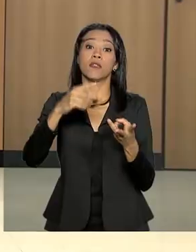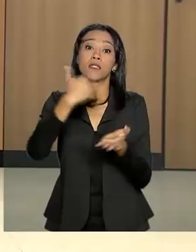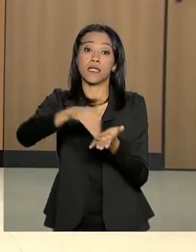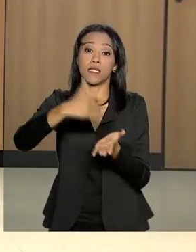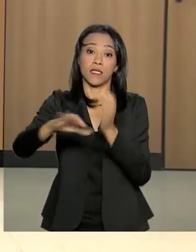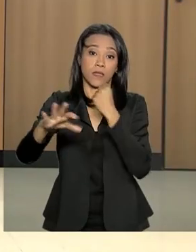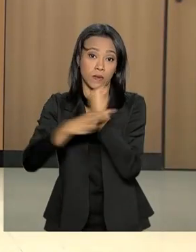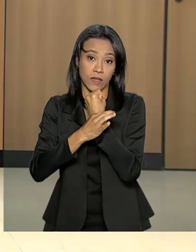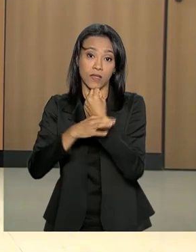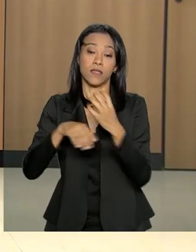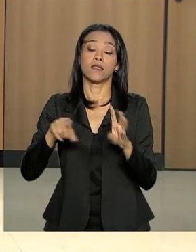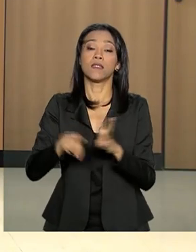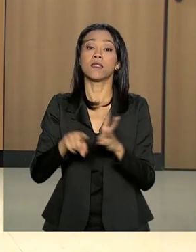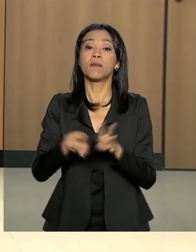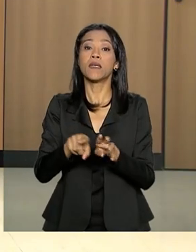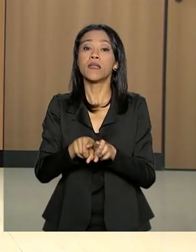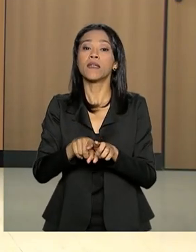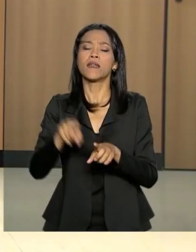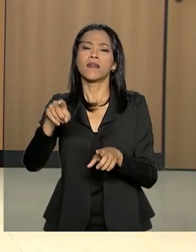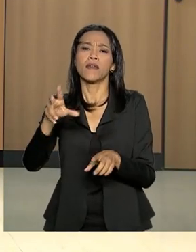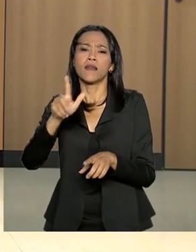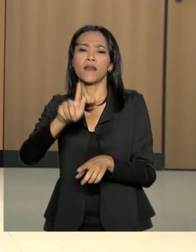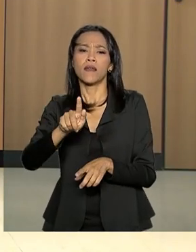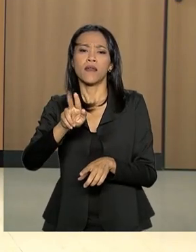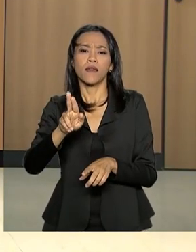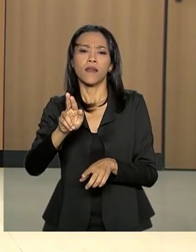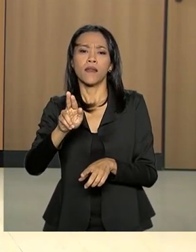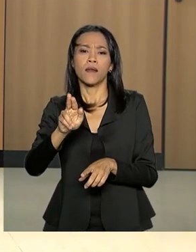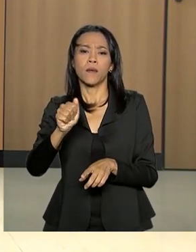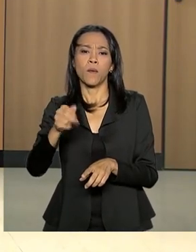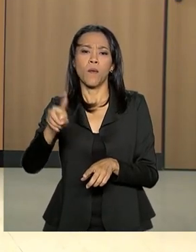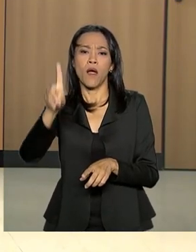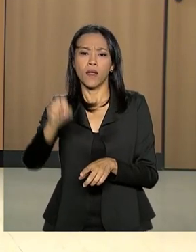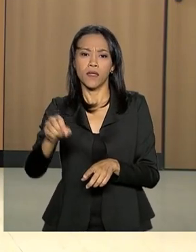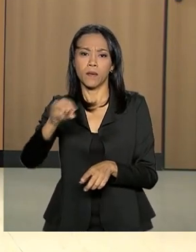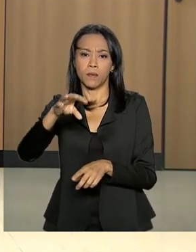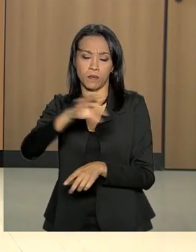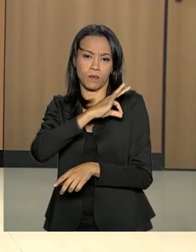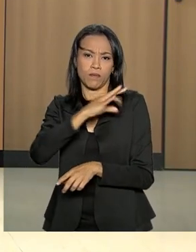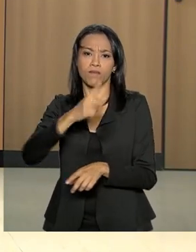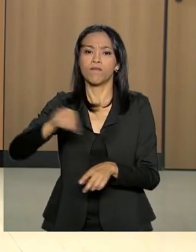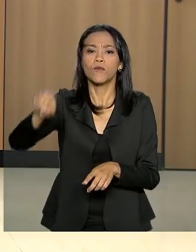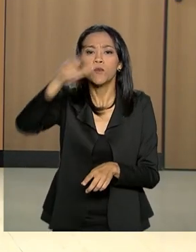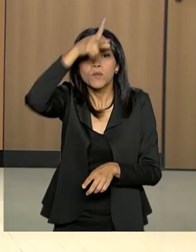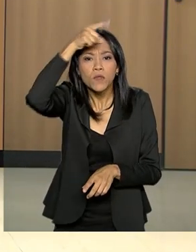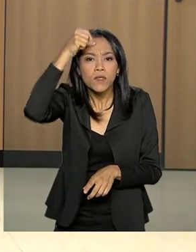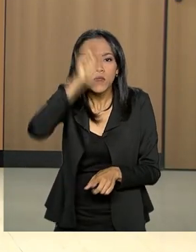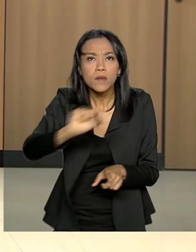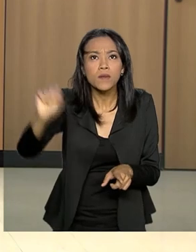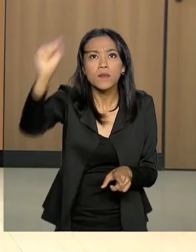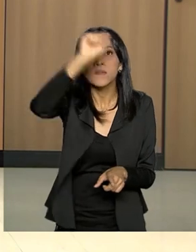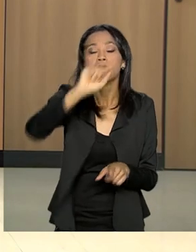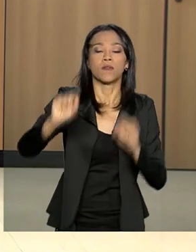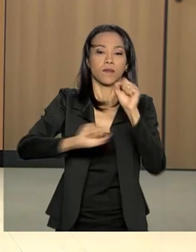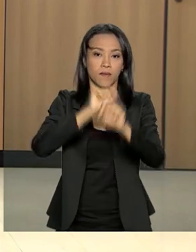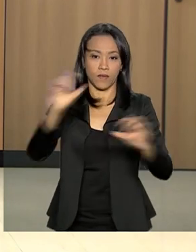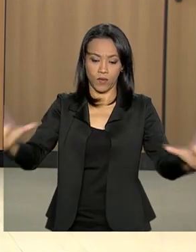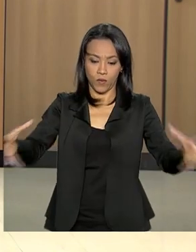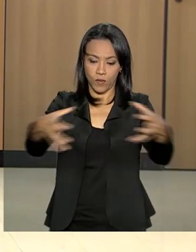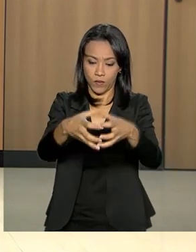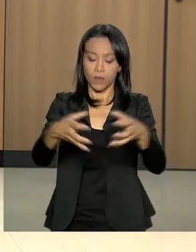também as guardas municipais. A ideia é repassar recursos da União aos demais entes federativos mediante